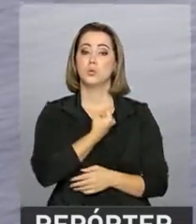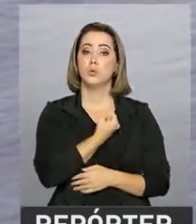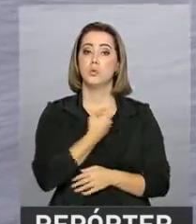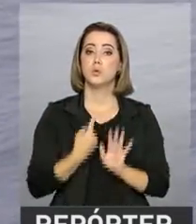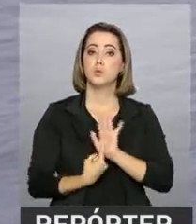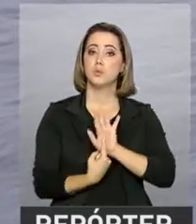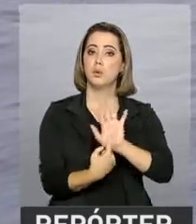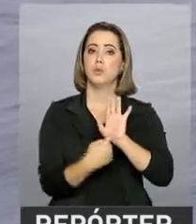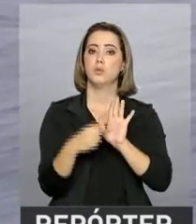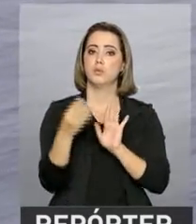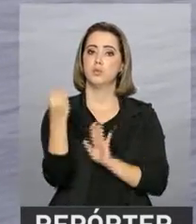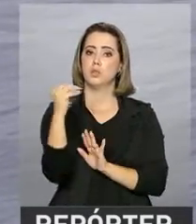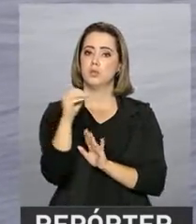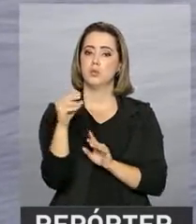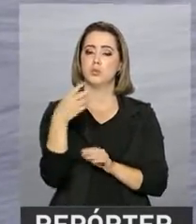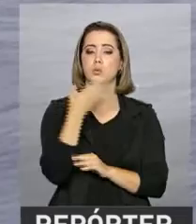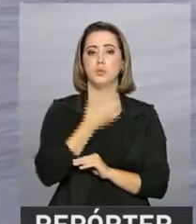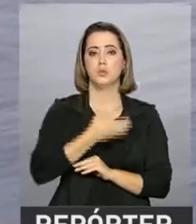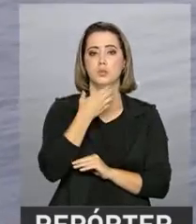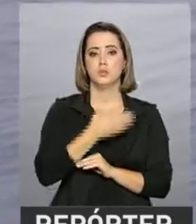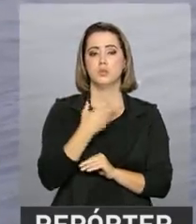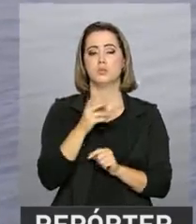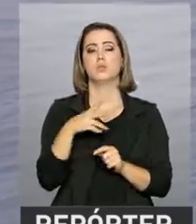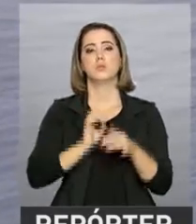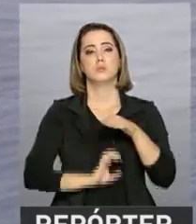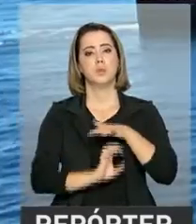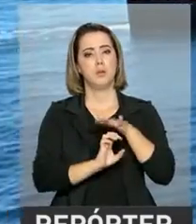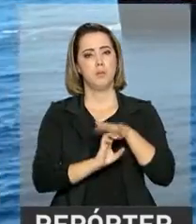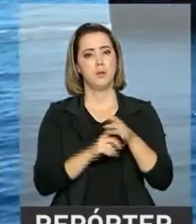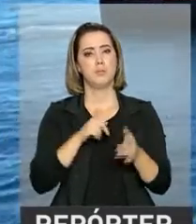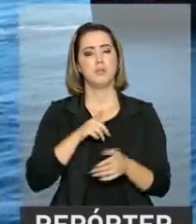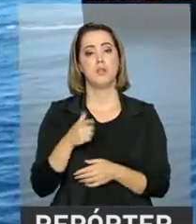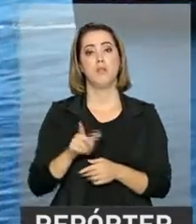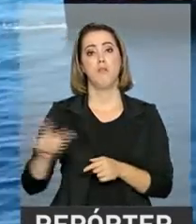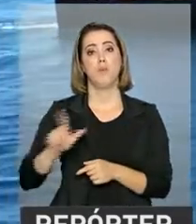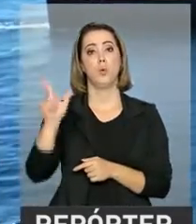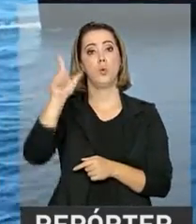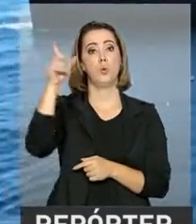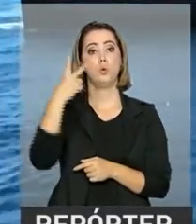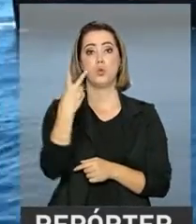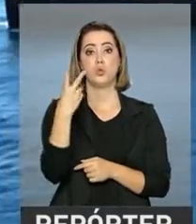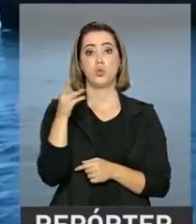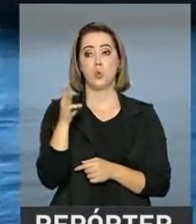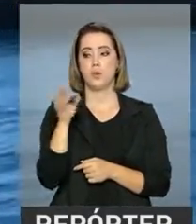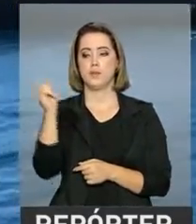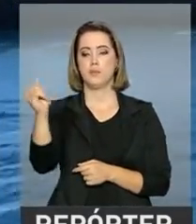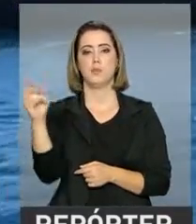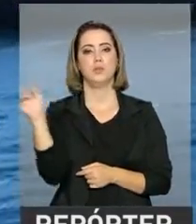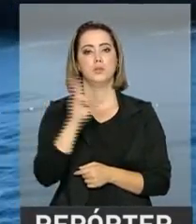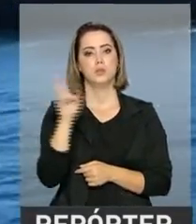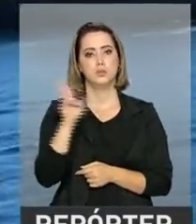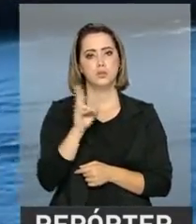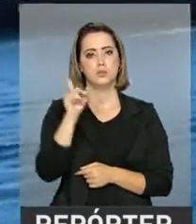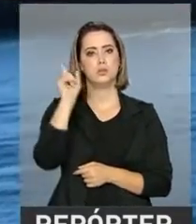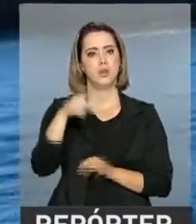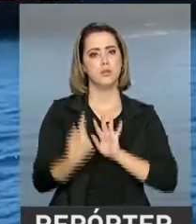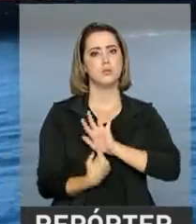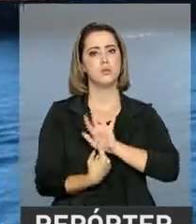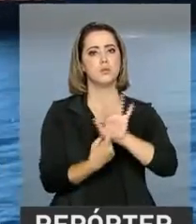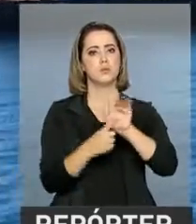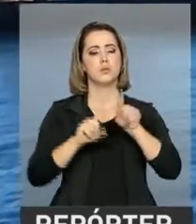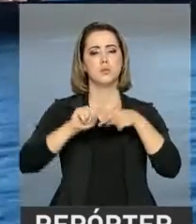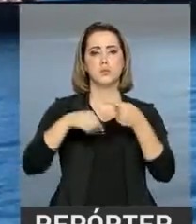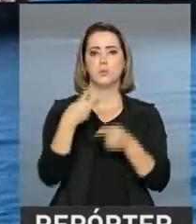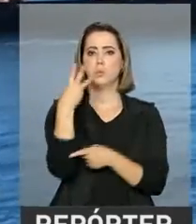entre outubro e dezembro do ano passado, a empresa registrou o lucro de 2,5 bilhões de reais. Isso mostra que, depois